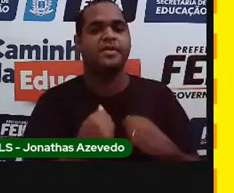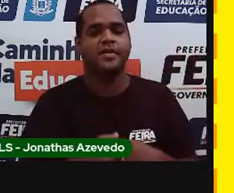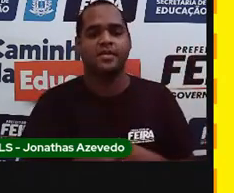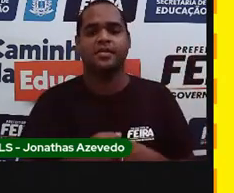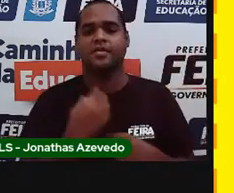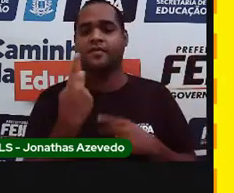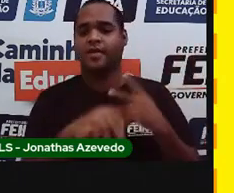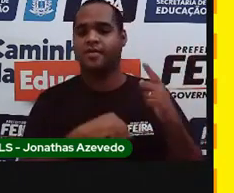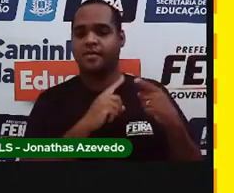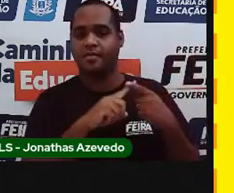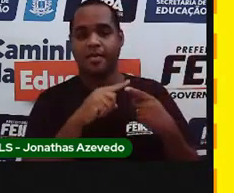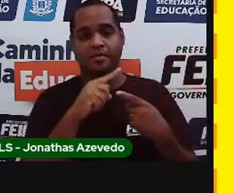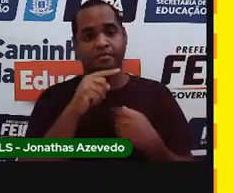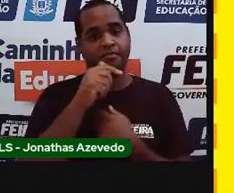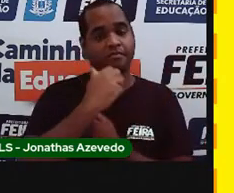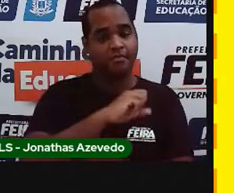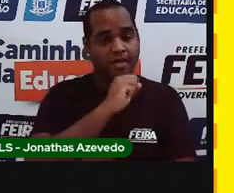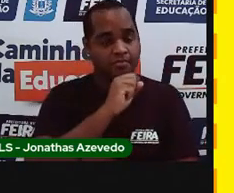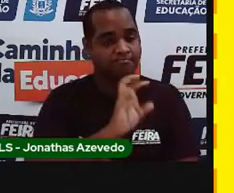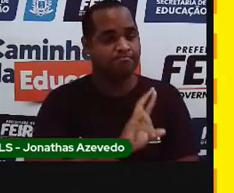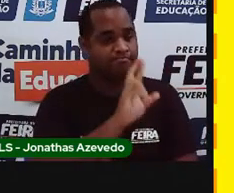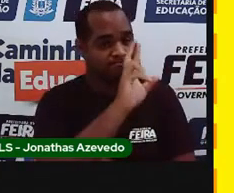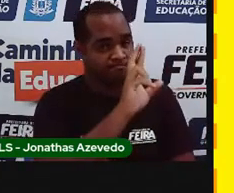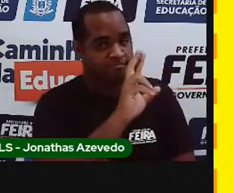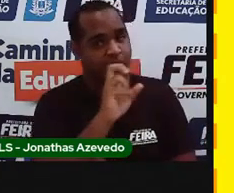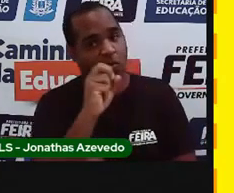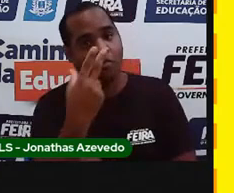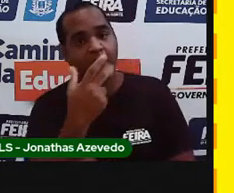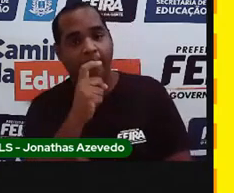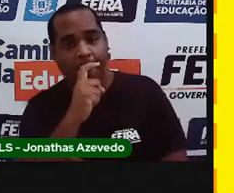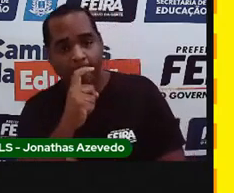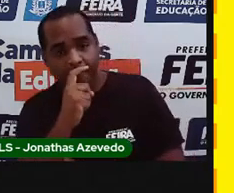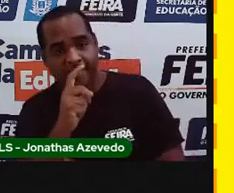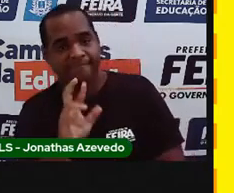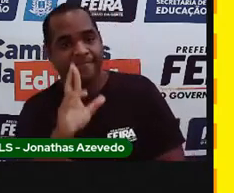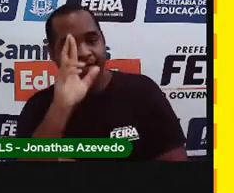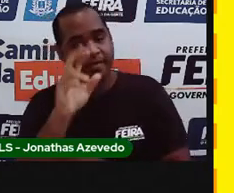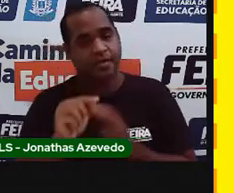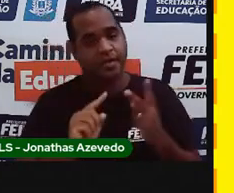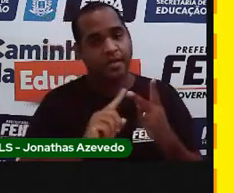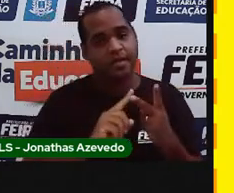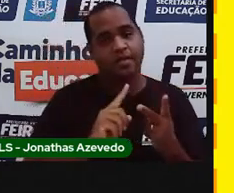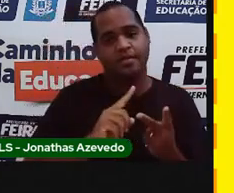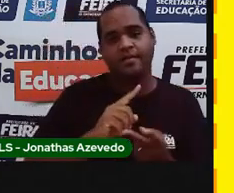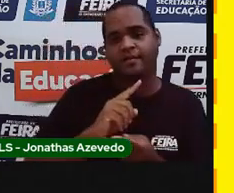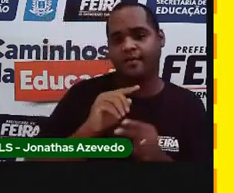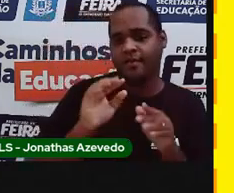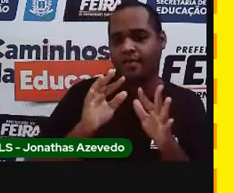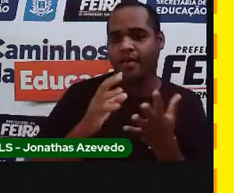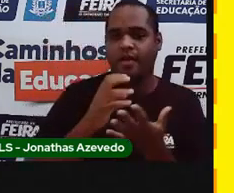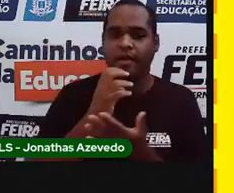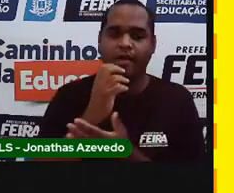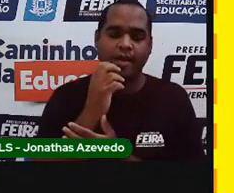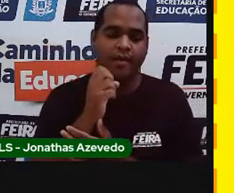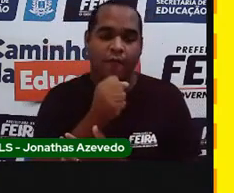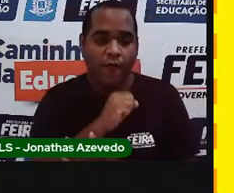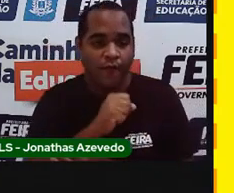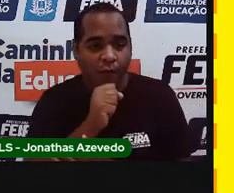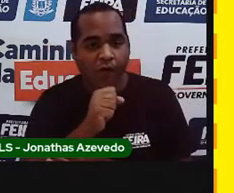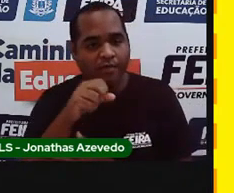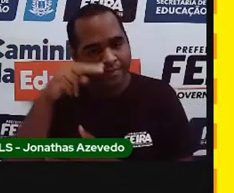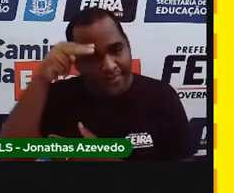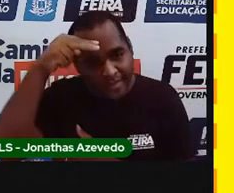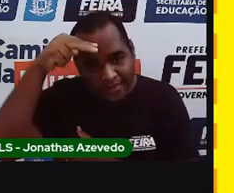Tem famílias formadas apenas por mães ou apenas por pais. Tem famílias formadas por avós, por netos.